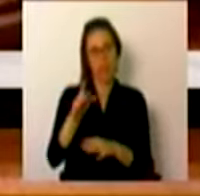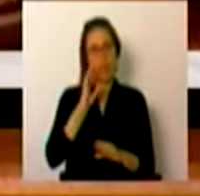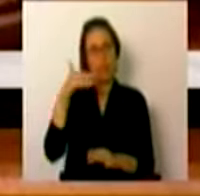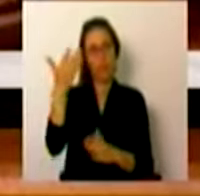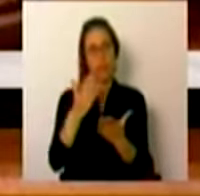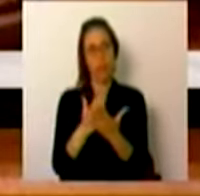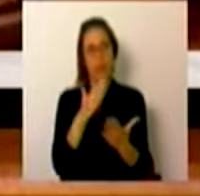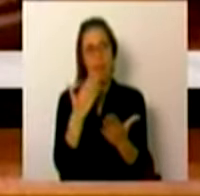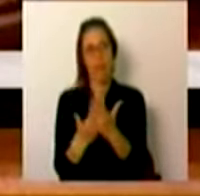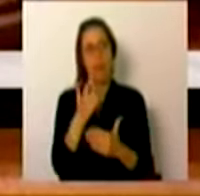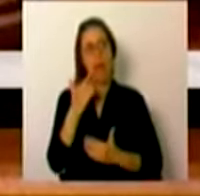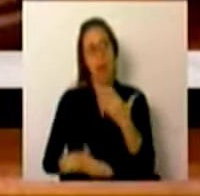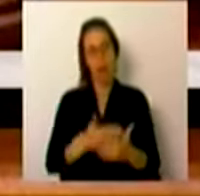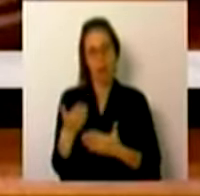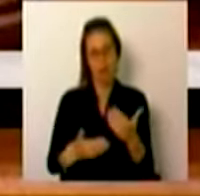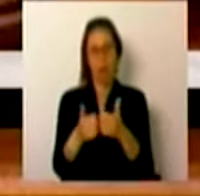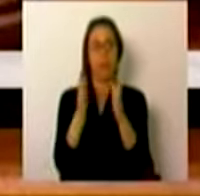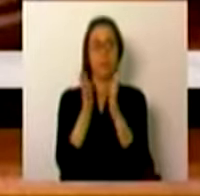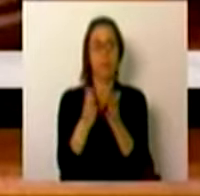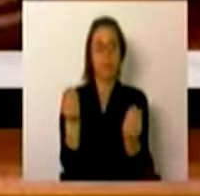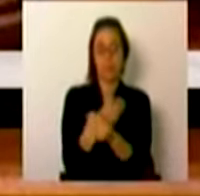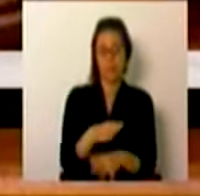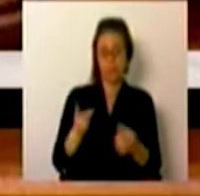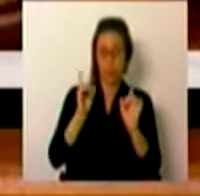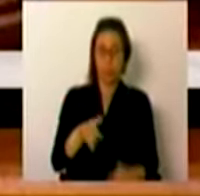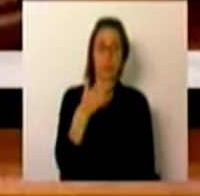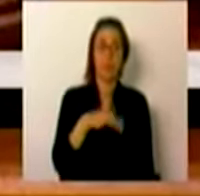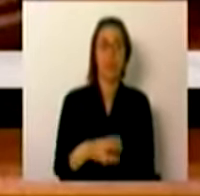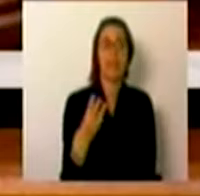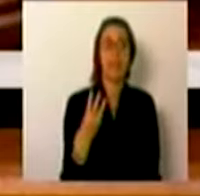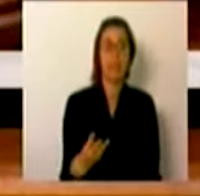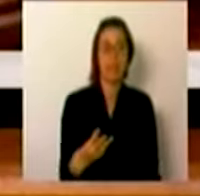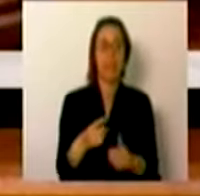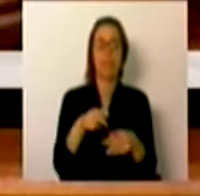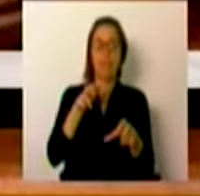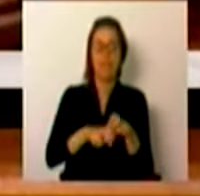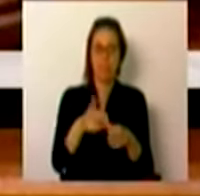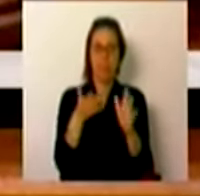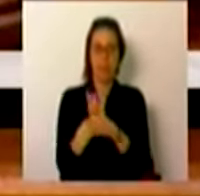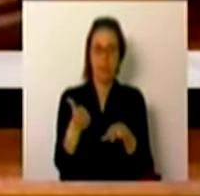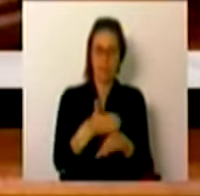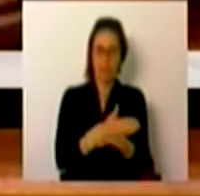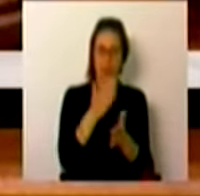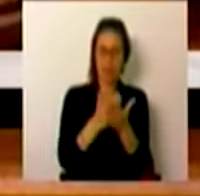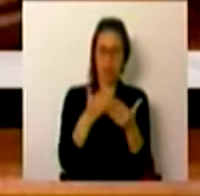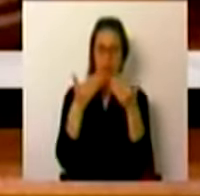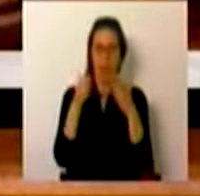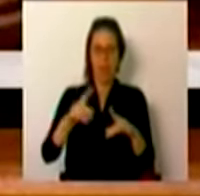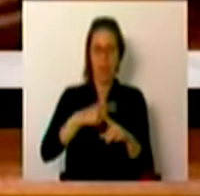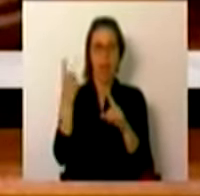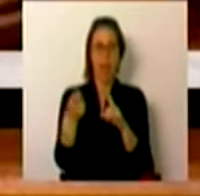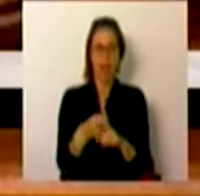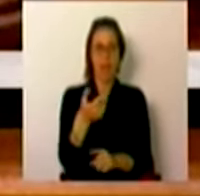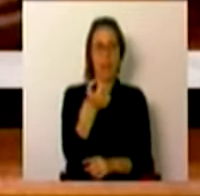futuro. Continuamos o caminho para que todas as crianças, a partir dos 3 anos, tenham uma vaga na educação pré-escolar, abrindo este ano